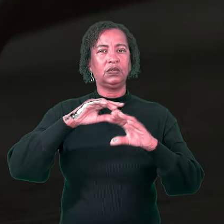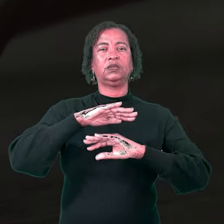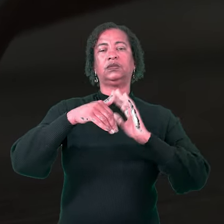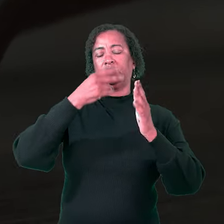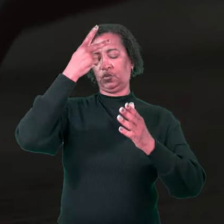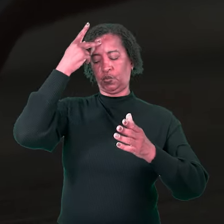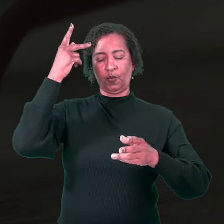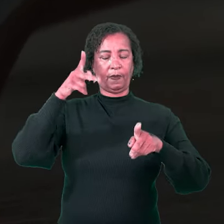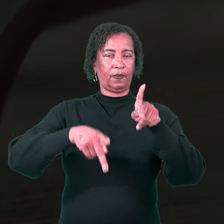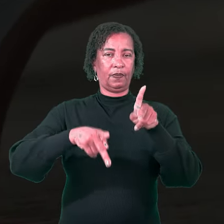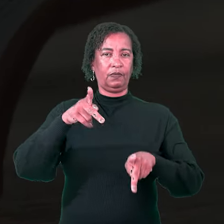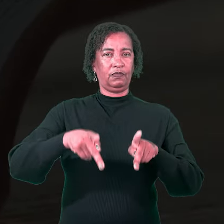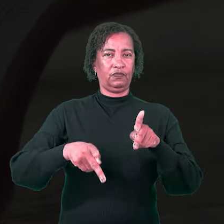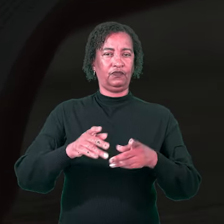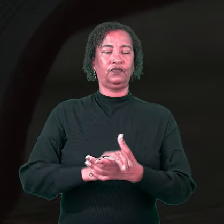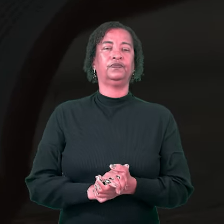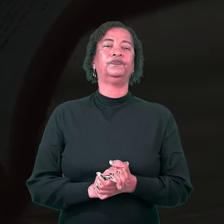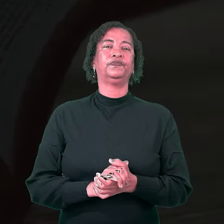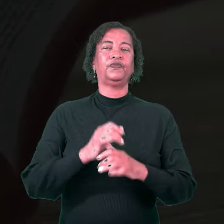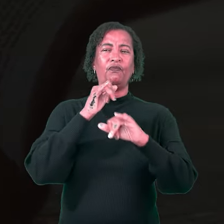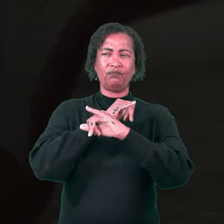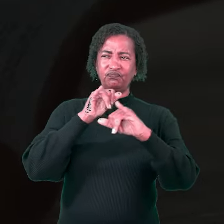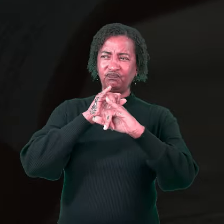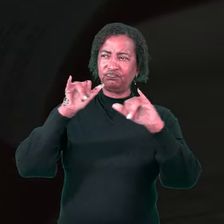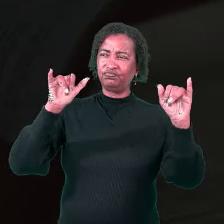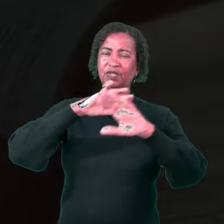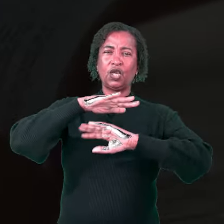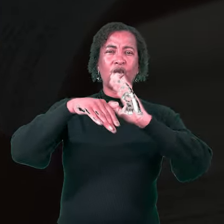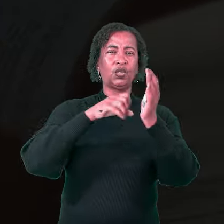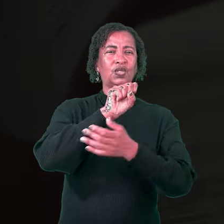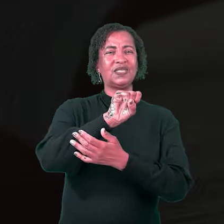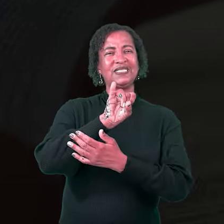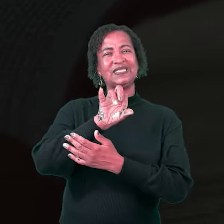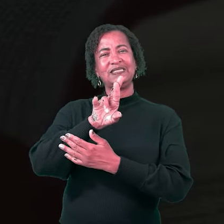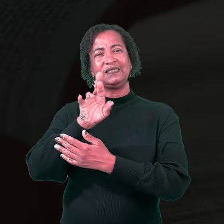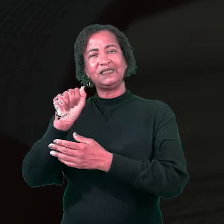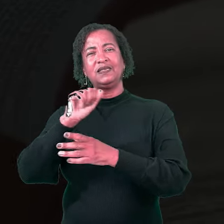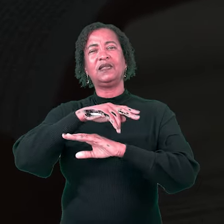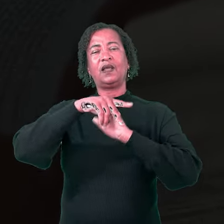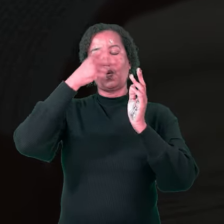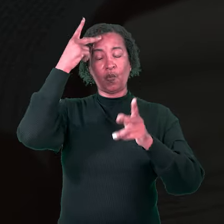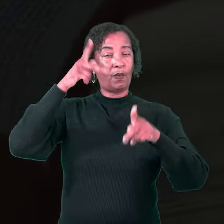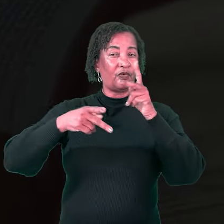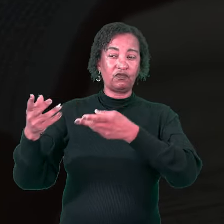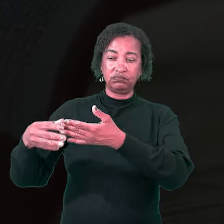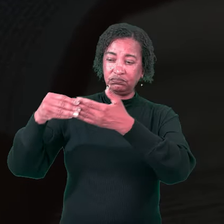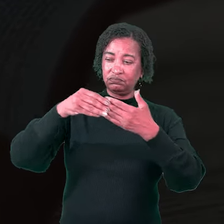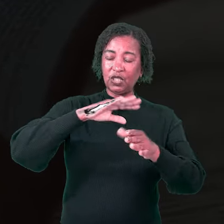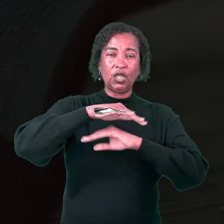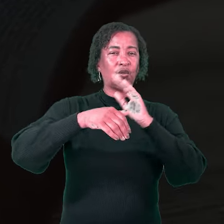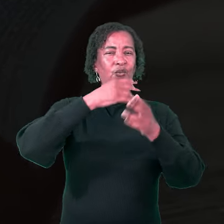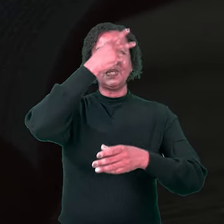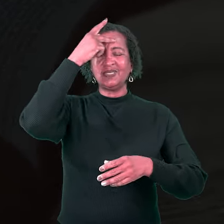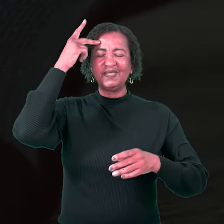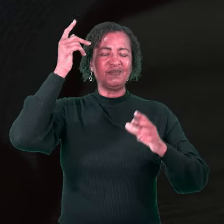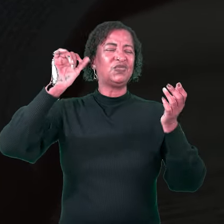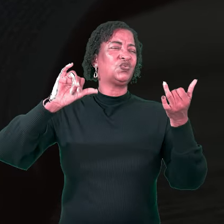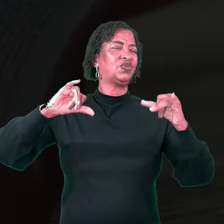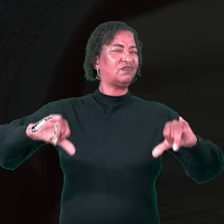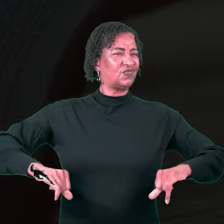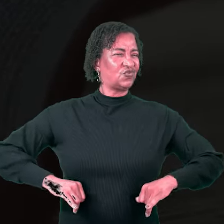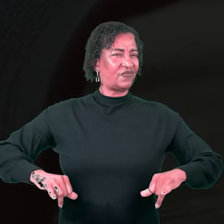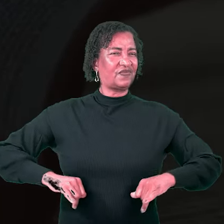entre o povo. Notícias sobre eles se espalharam por toda a Síria e o povo lhe trouxe todos os que estavam padecendo vários